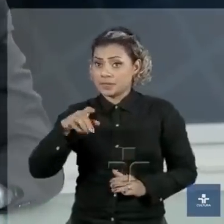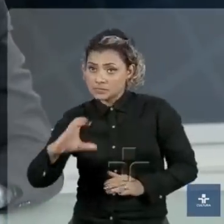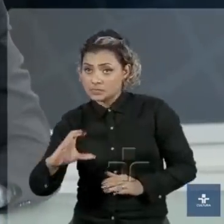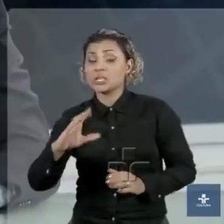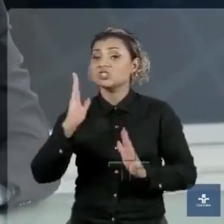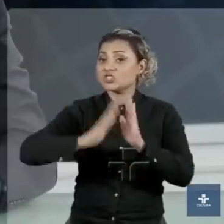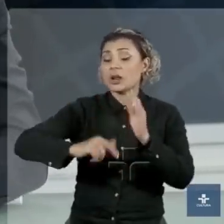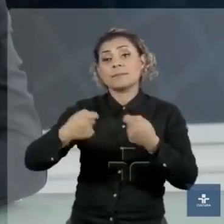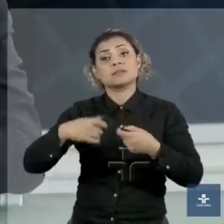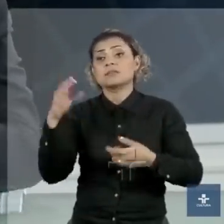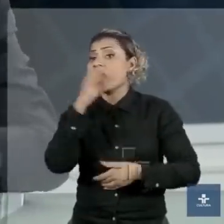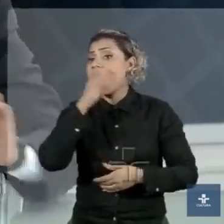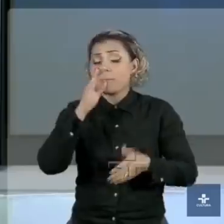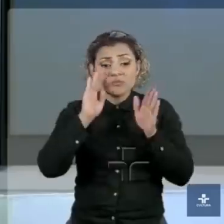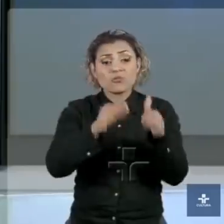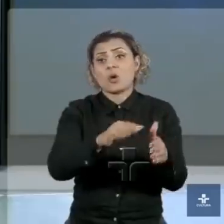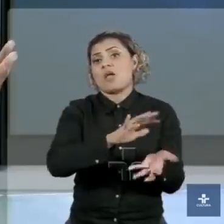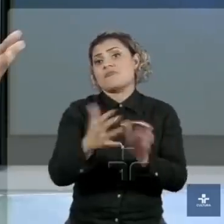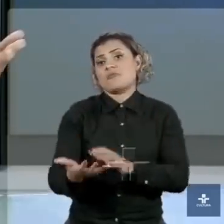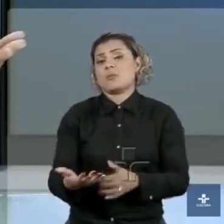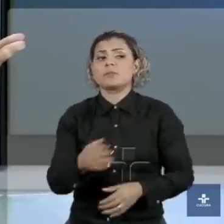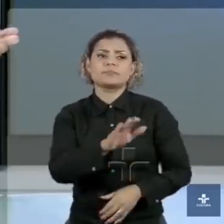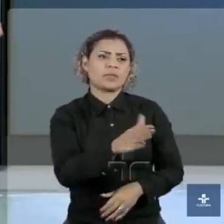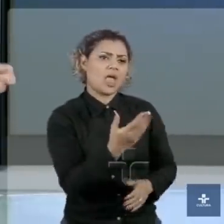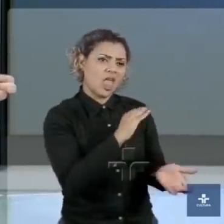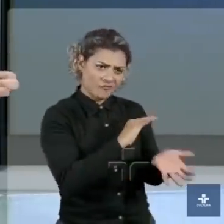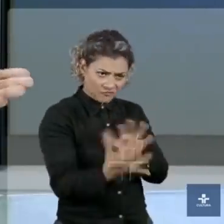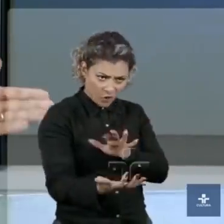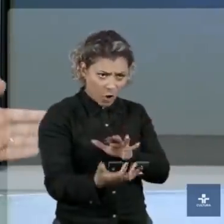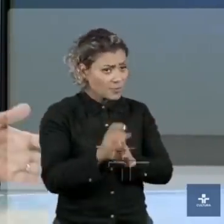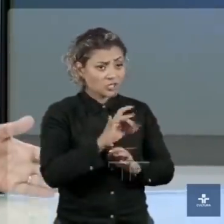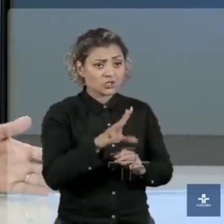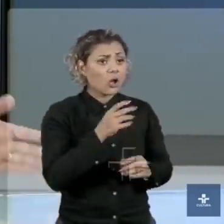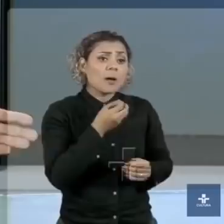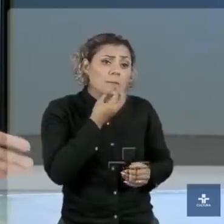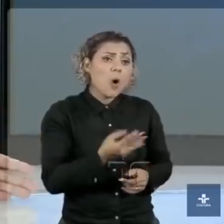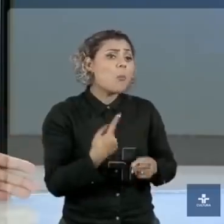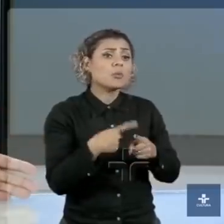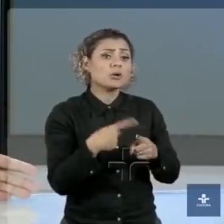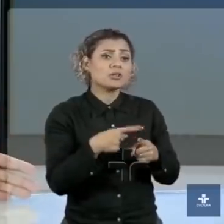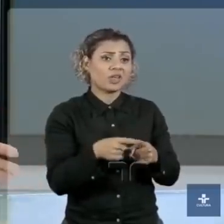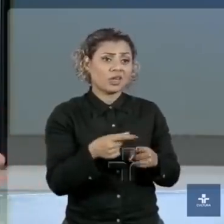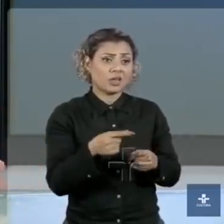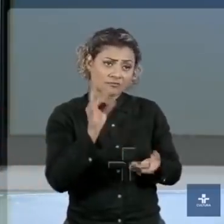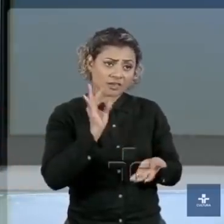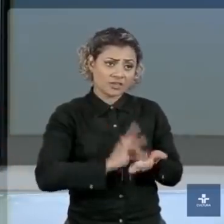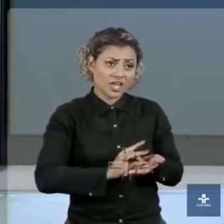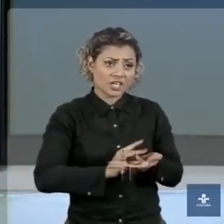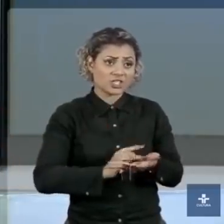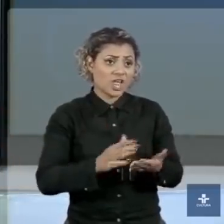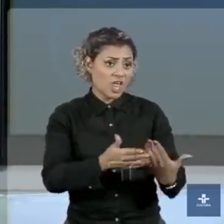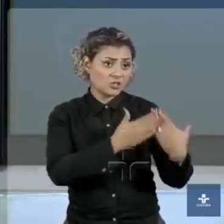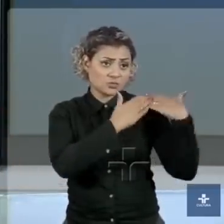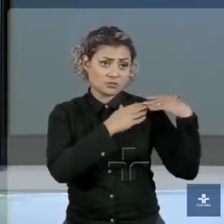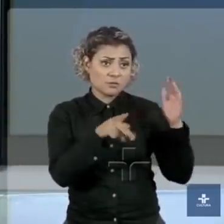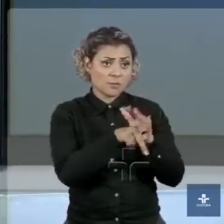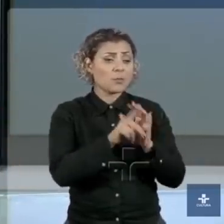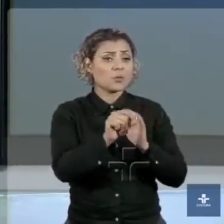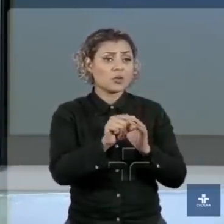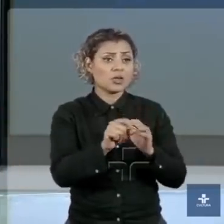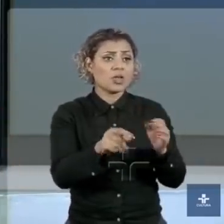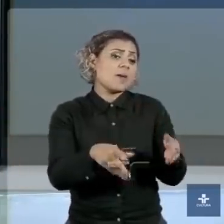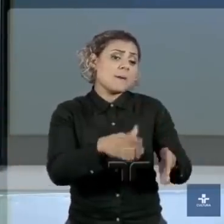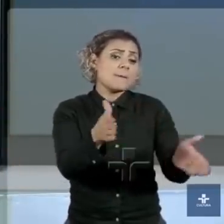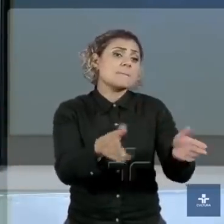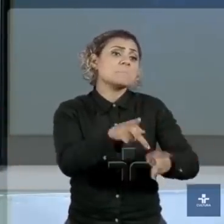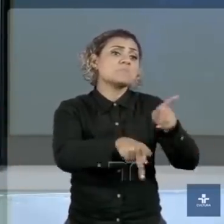a gente precisa aprovar a reforma. Essa reforma só está servindo para transferir a conta da crise fiscal do Brasil para os pobres. A